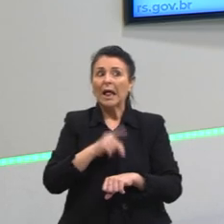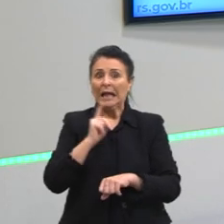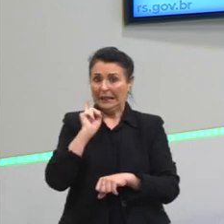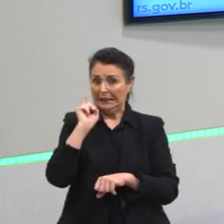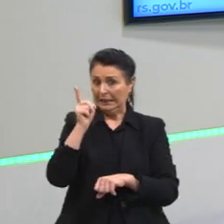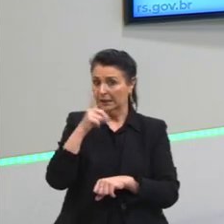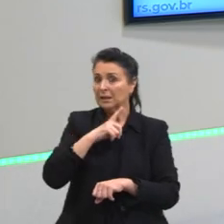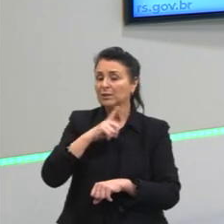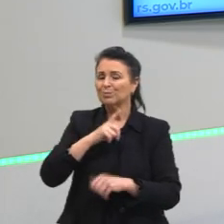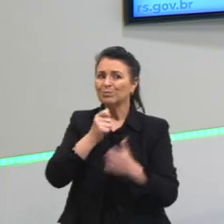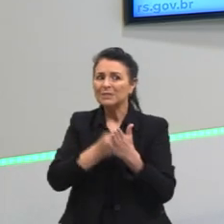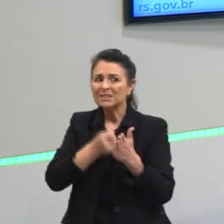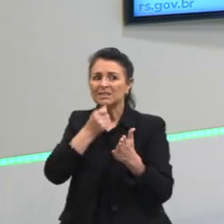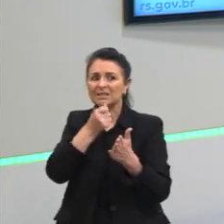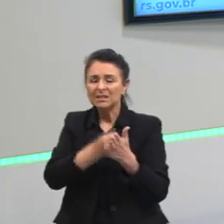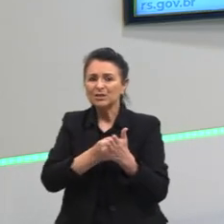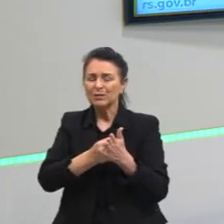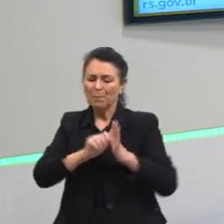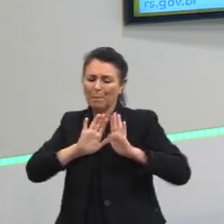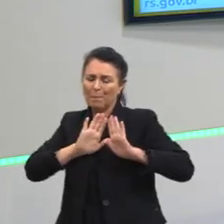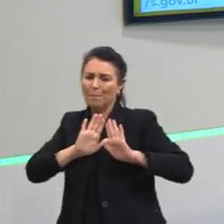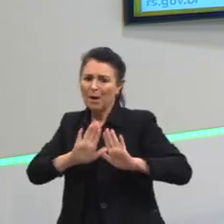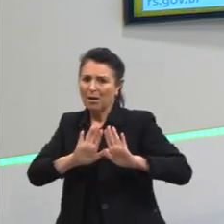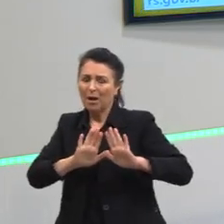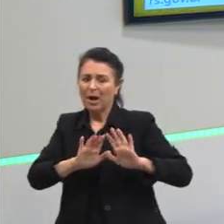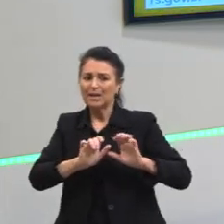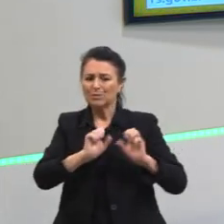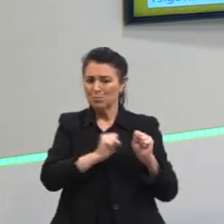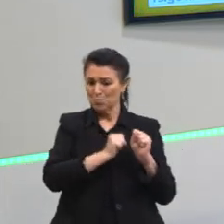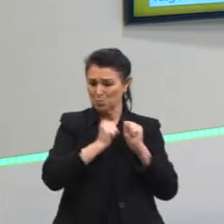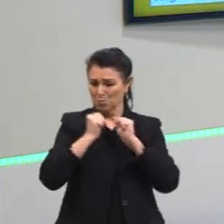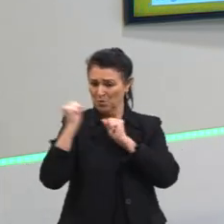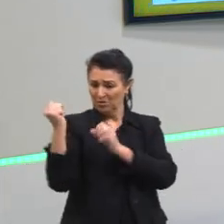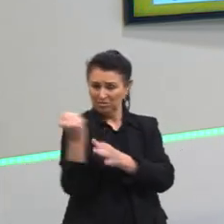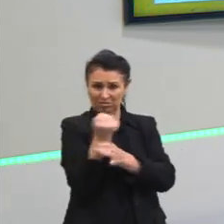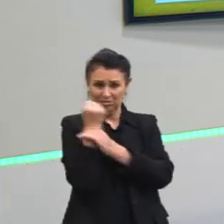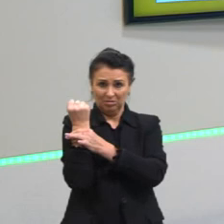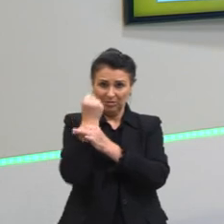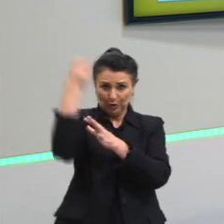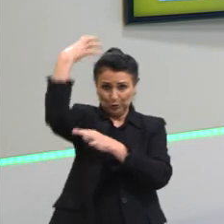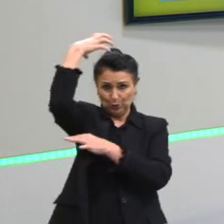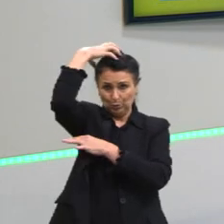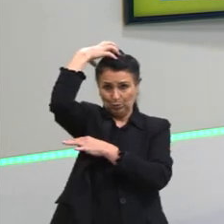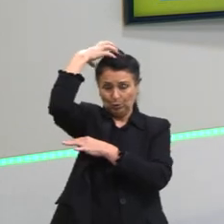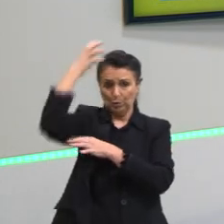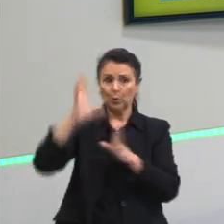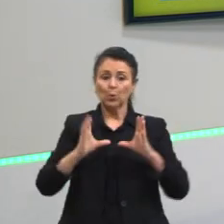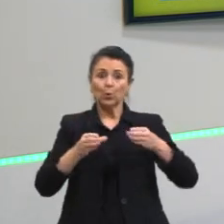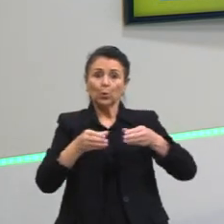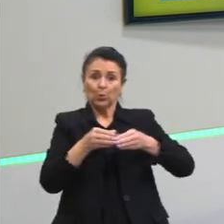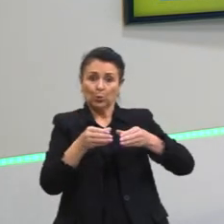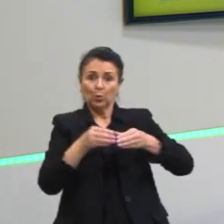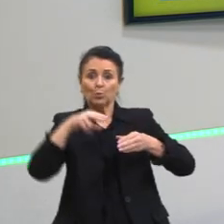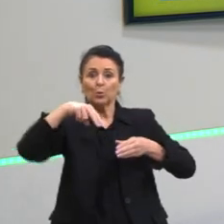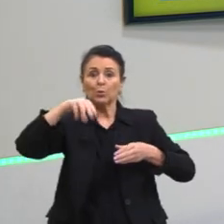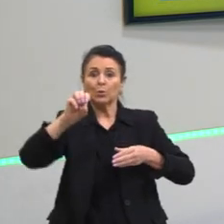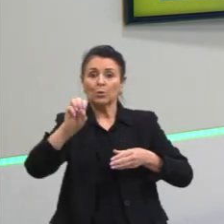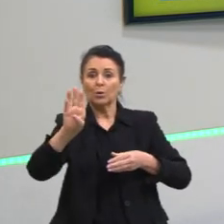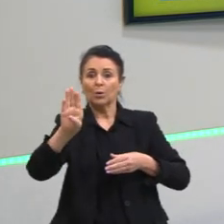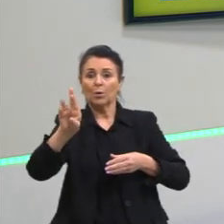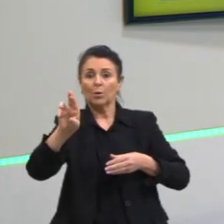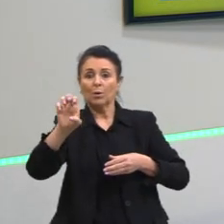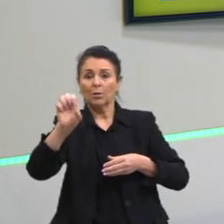algumas tentativas de frear esse poder absoluto do rei. Então, os nobres, no século XIII, em 1215,